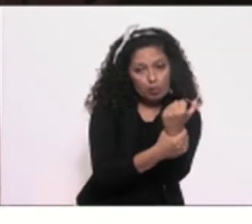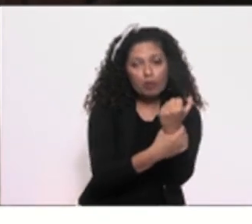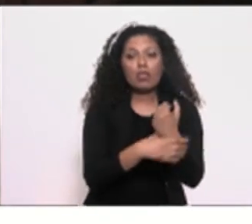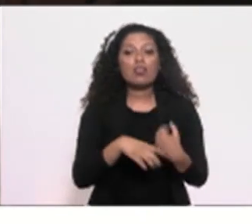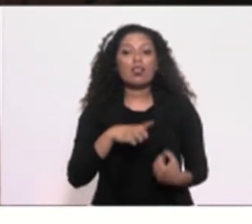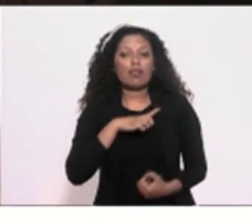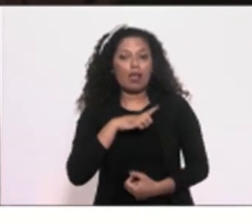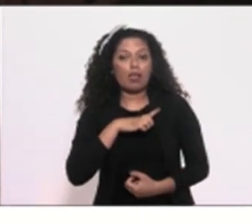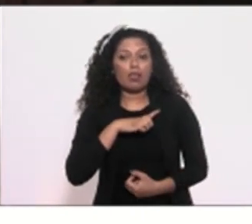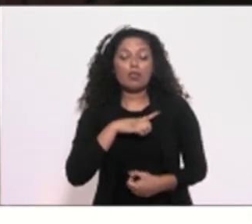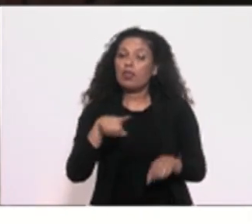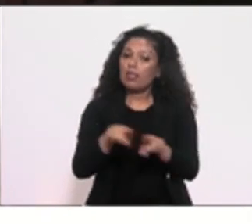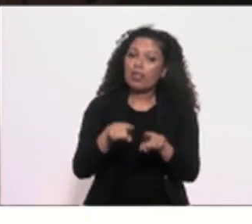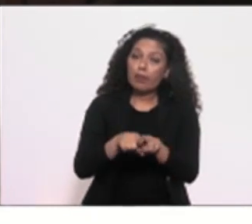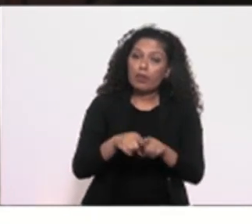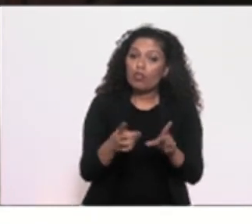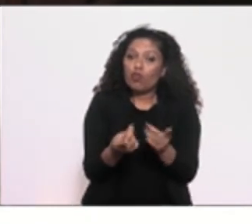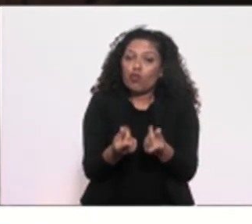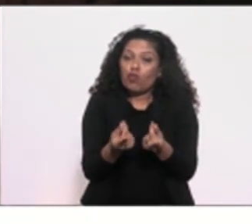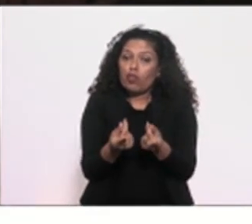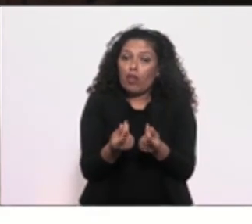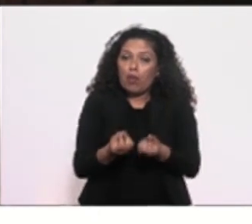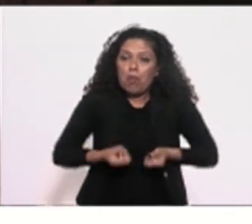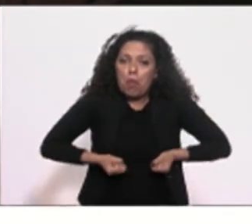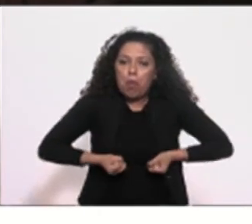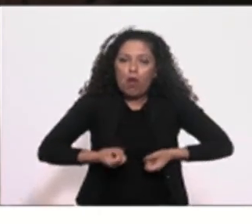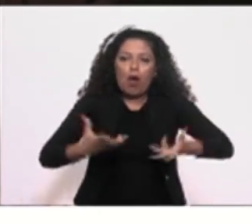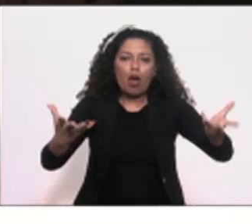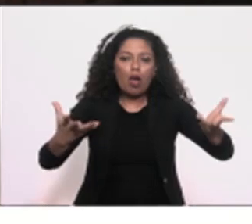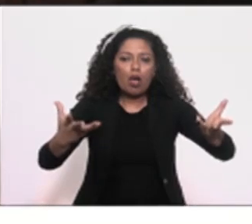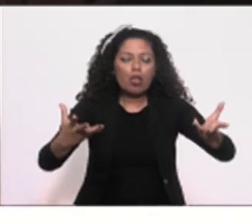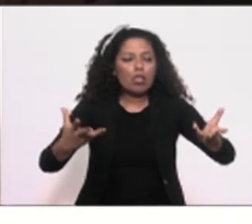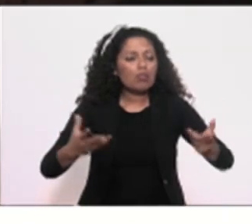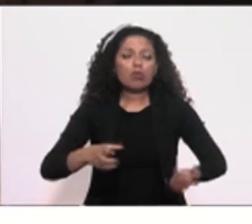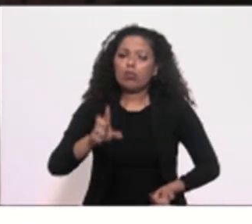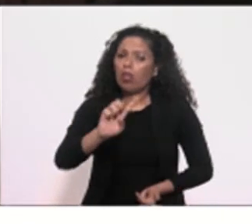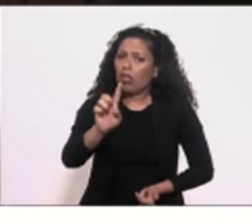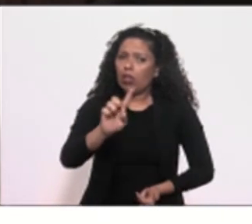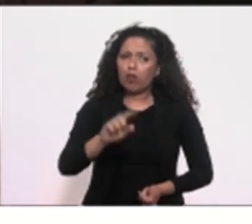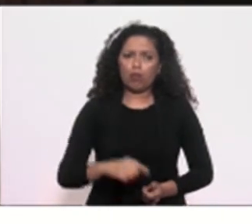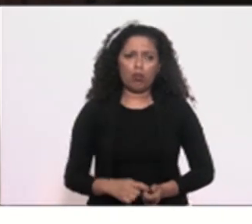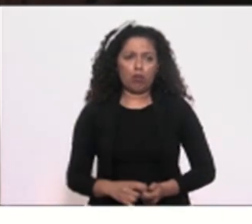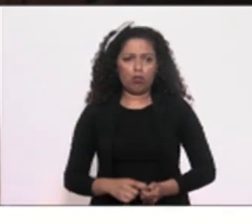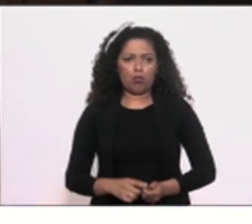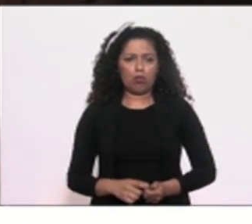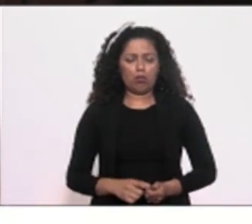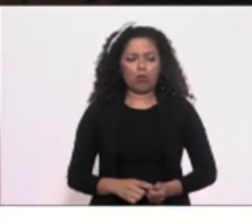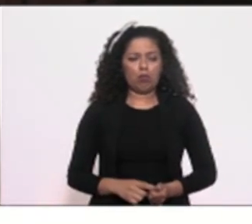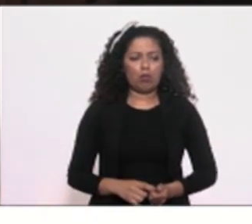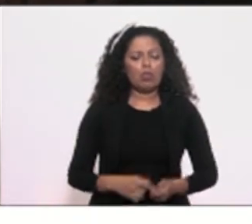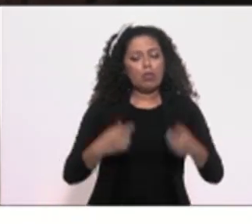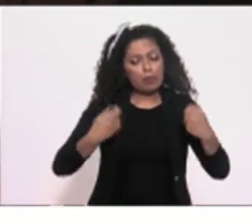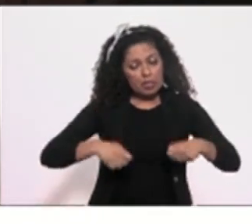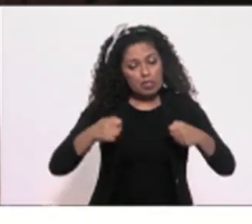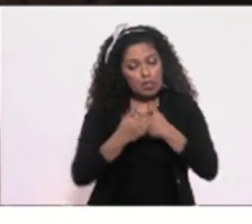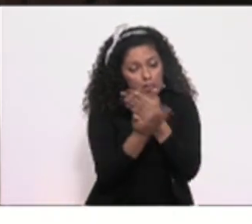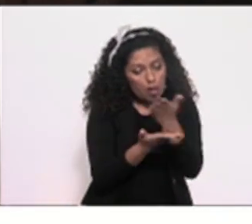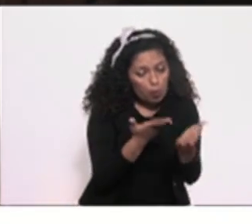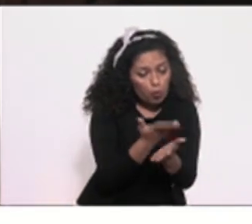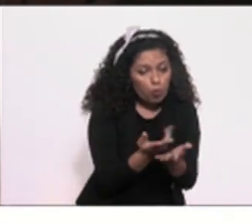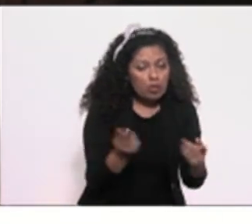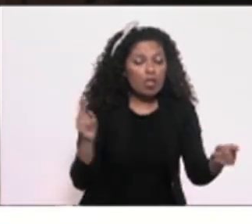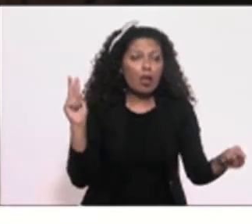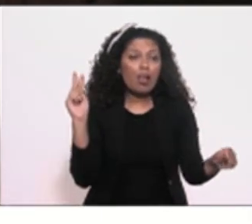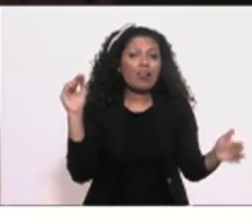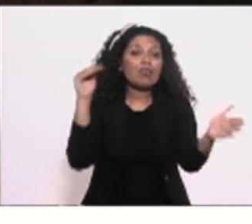dinheiro fora, porque aquilo teve gastos. Pelo menos, preservar para um momento